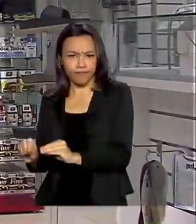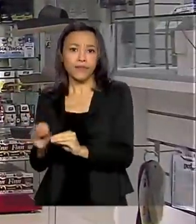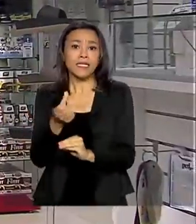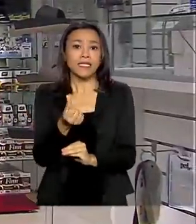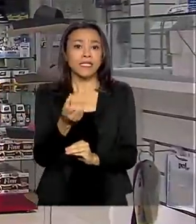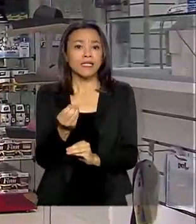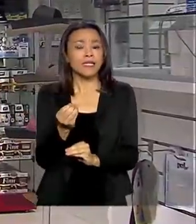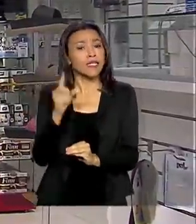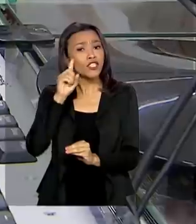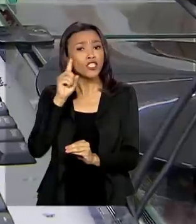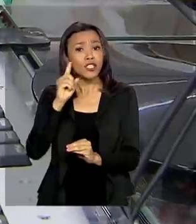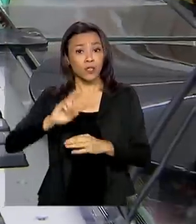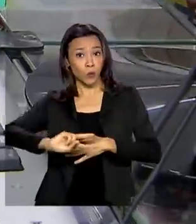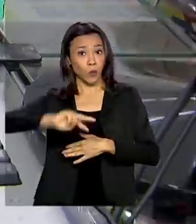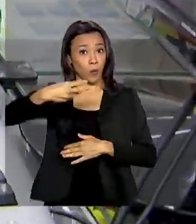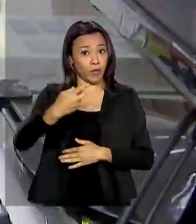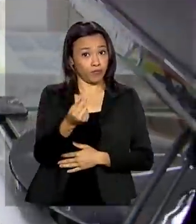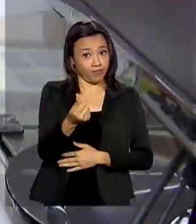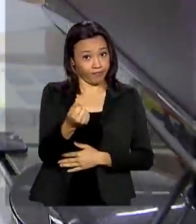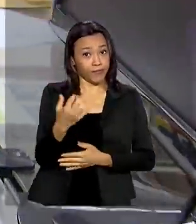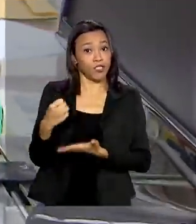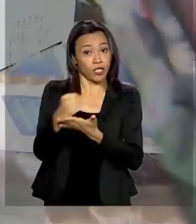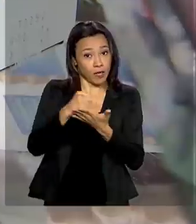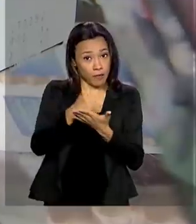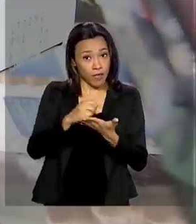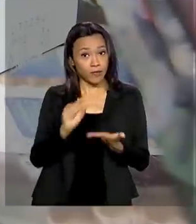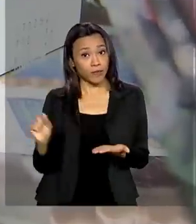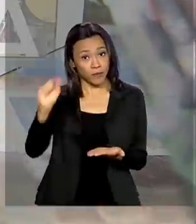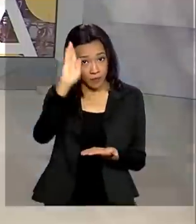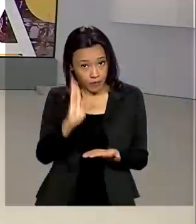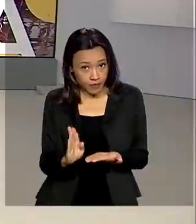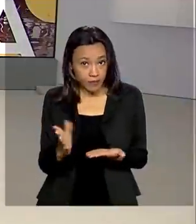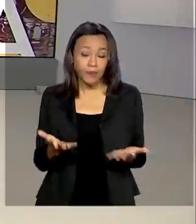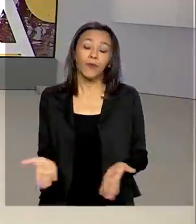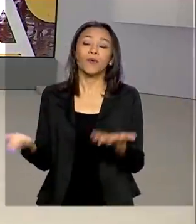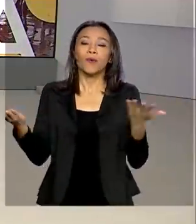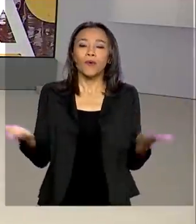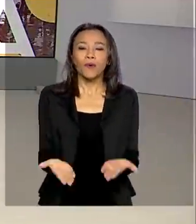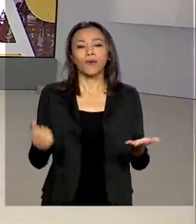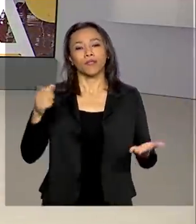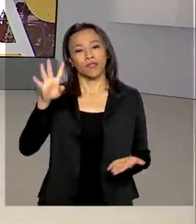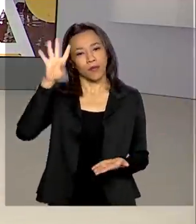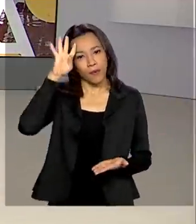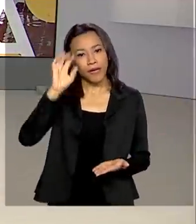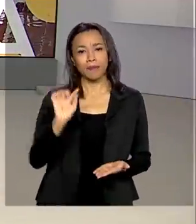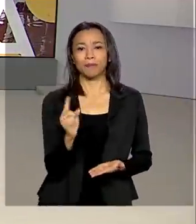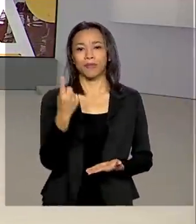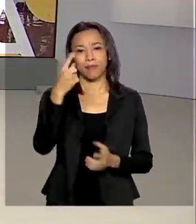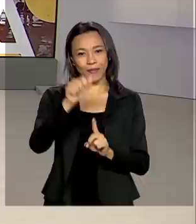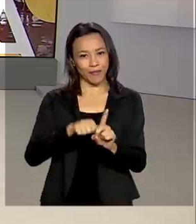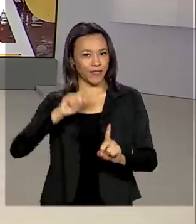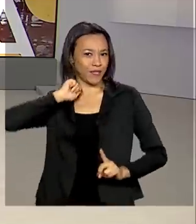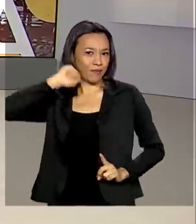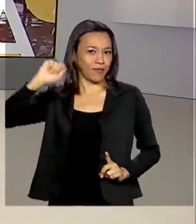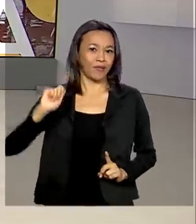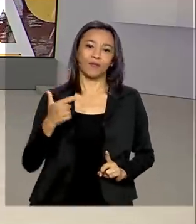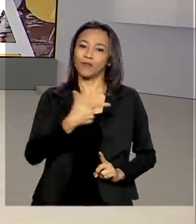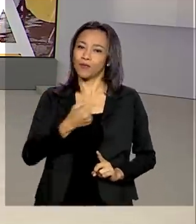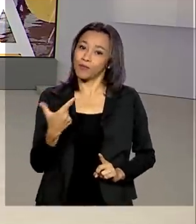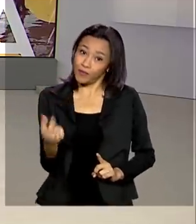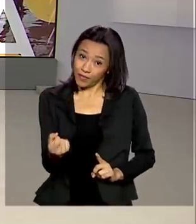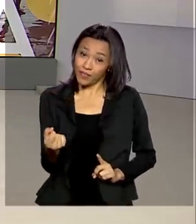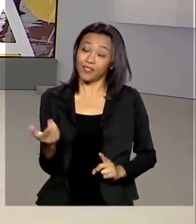reajuste de todos os medicamentos no Brasil. Hoje é quarta-feira, 1º de abril de 2020.